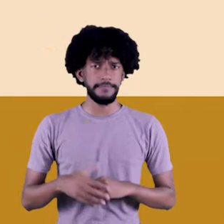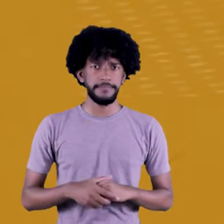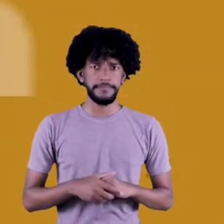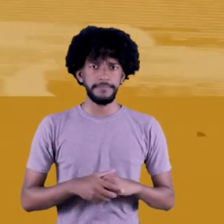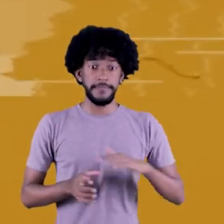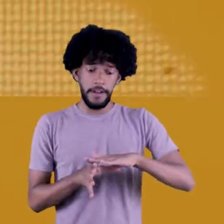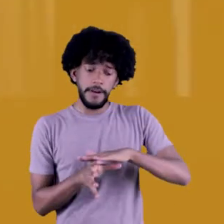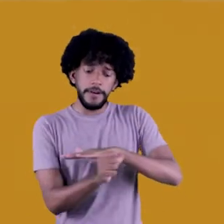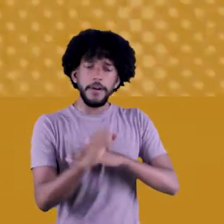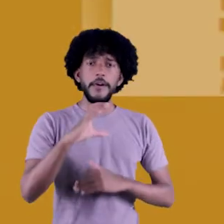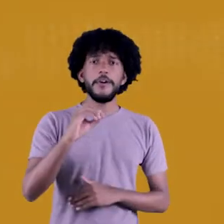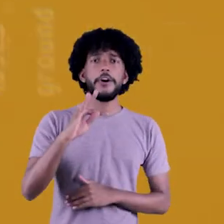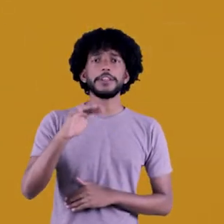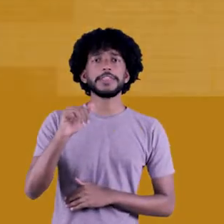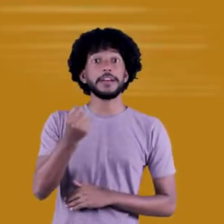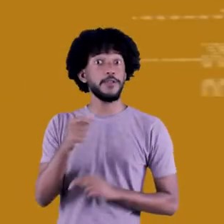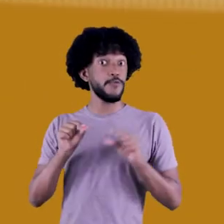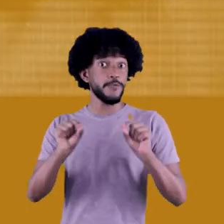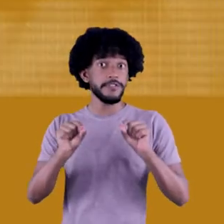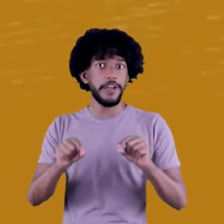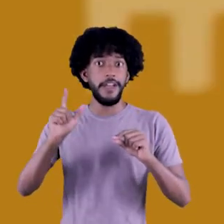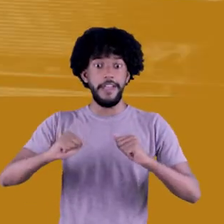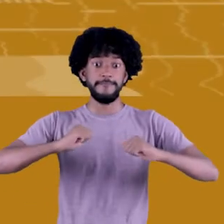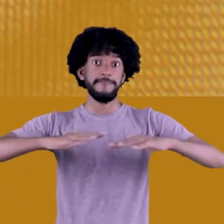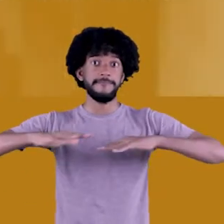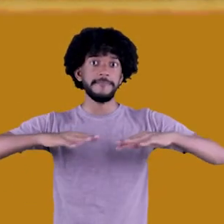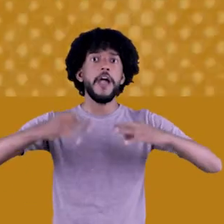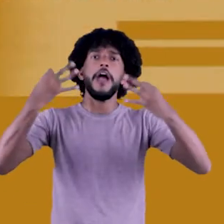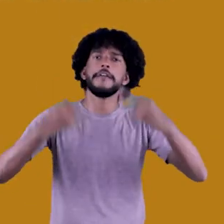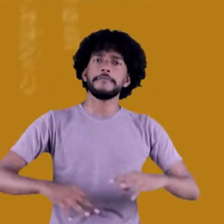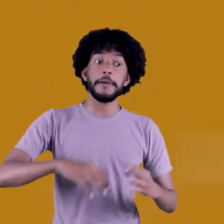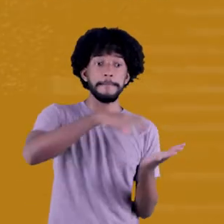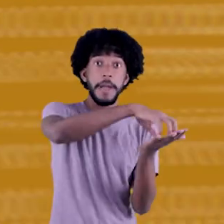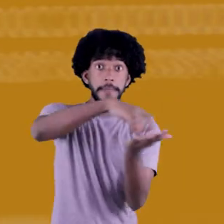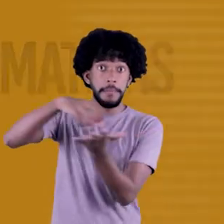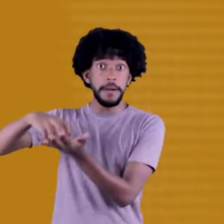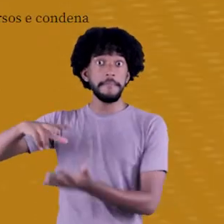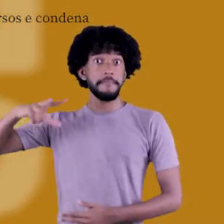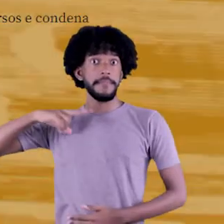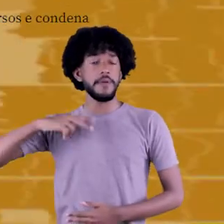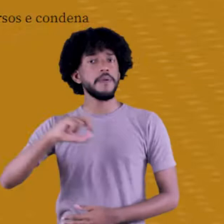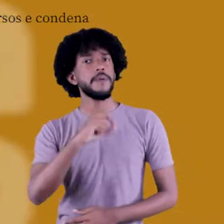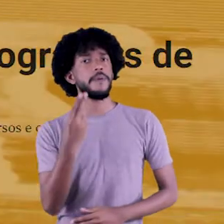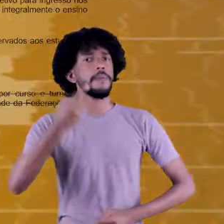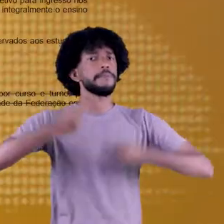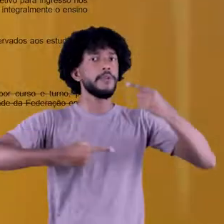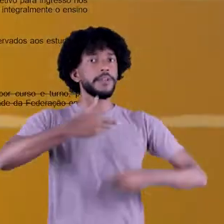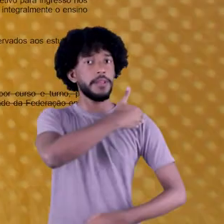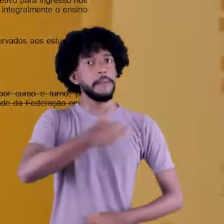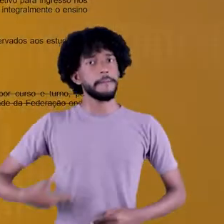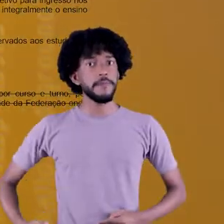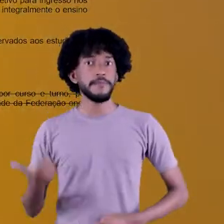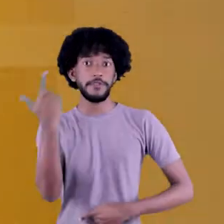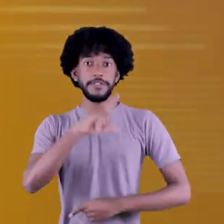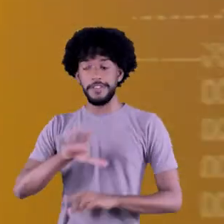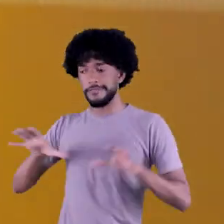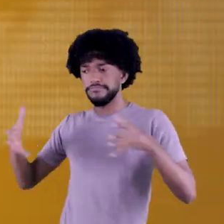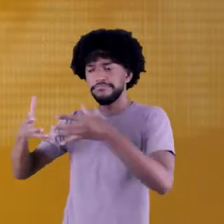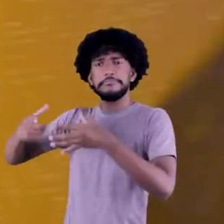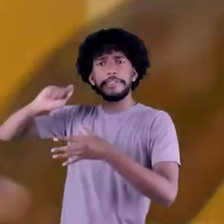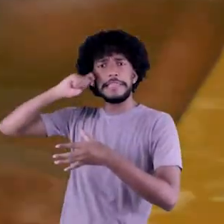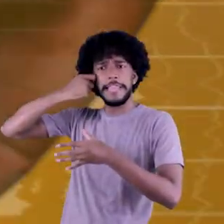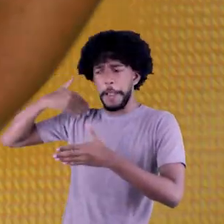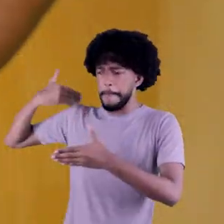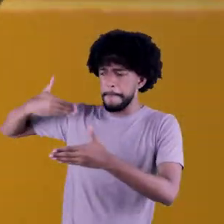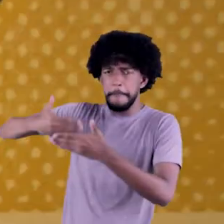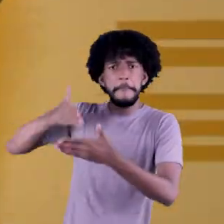O que costumamos chamar de cotas são ações afirmativas de iniciativas privadas ou políticas públicas que